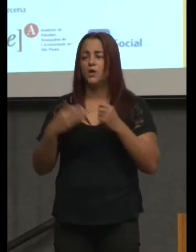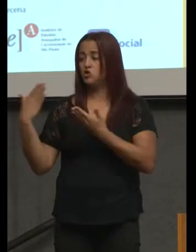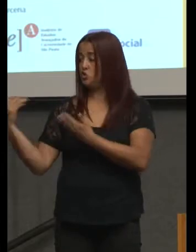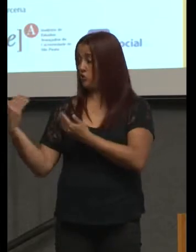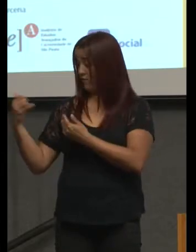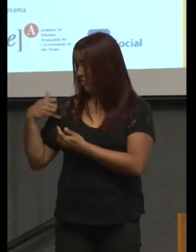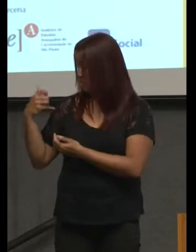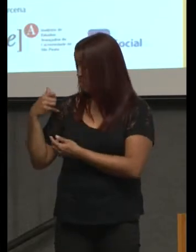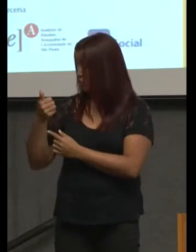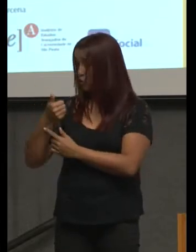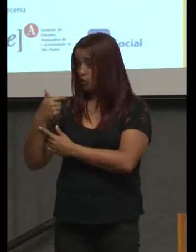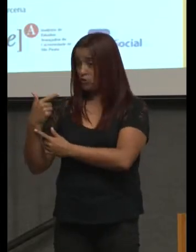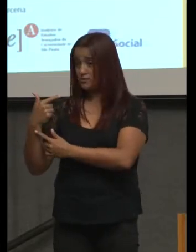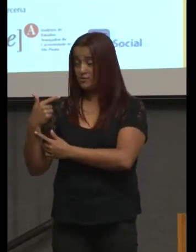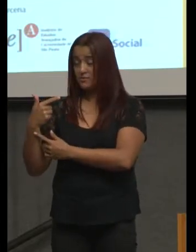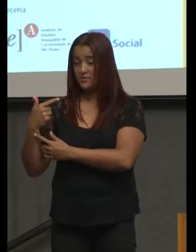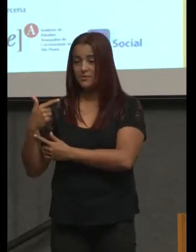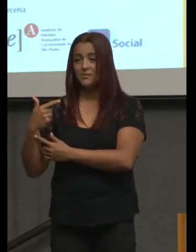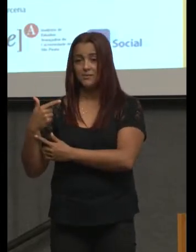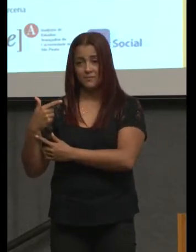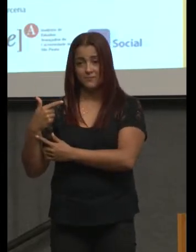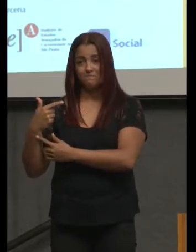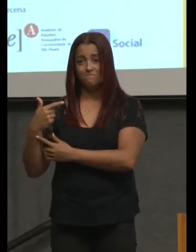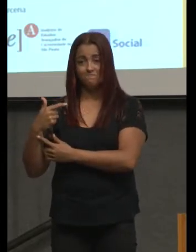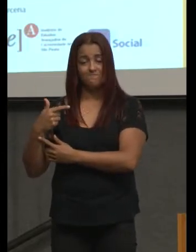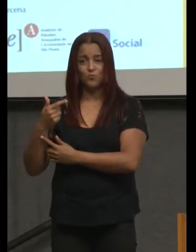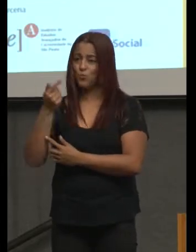no rádio vindo para cá, no rádio do carro.